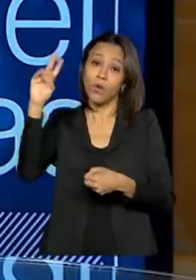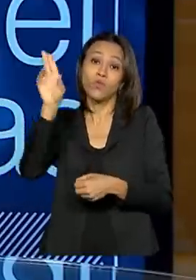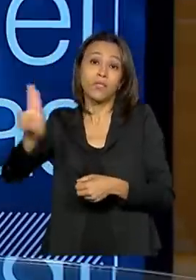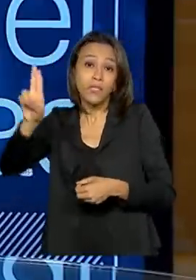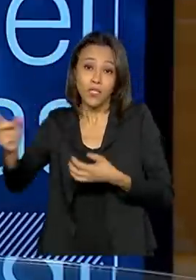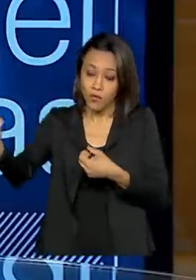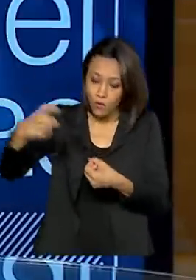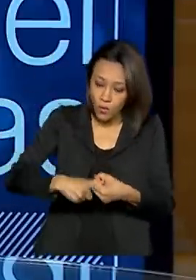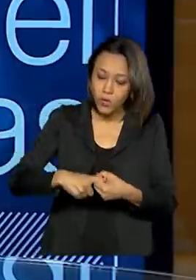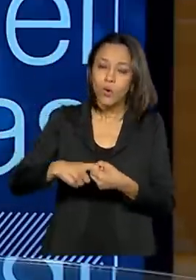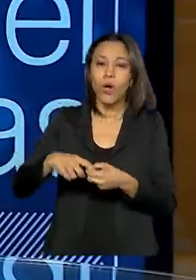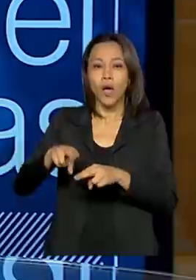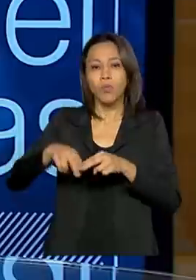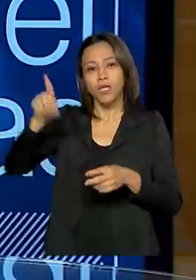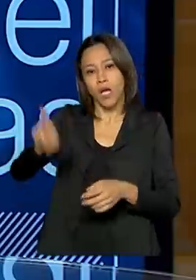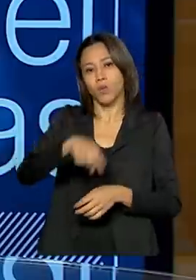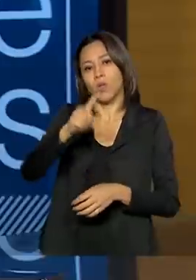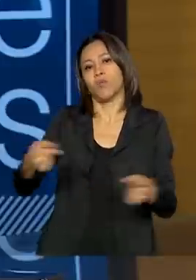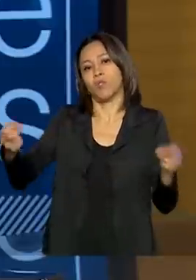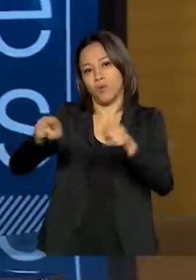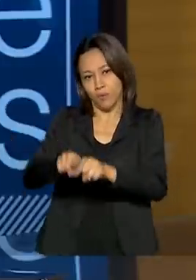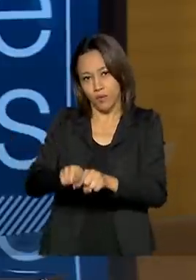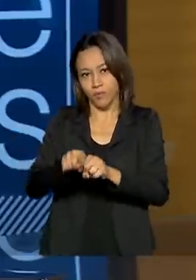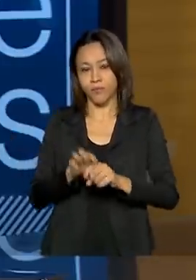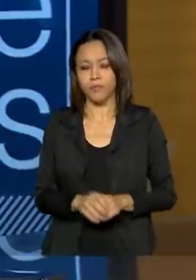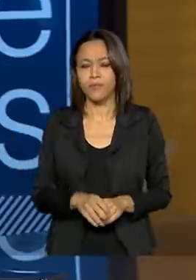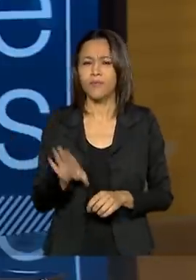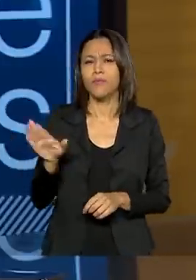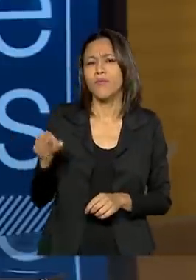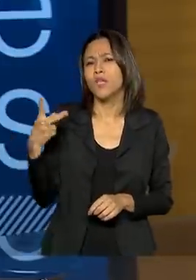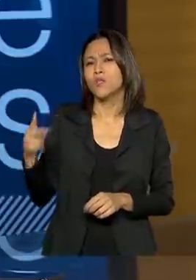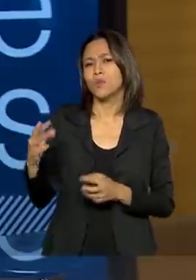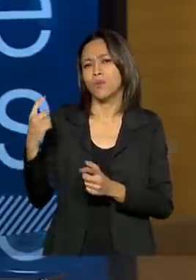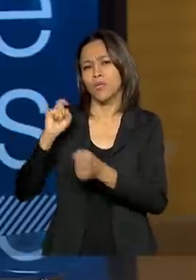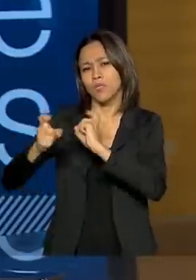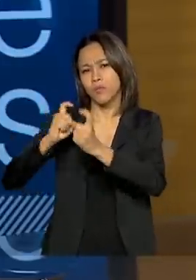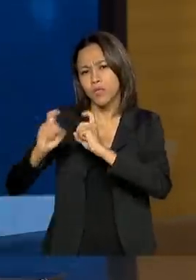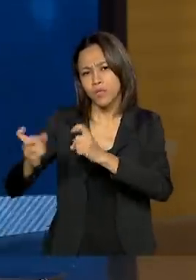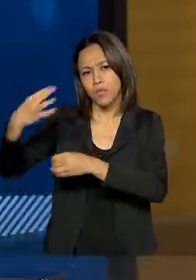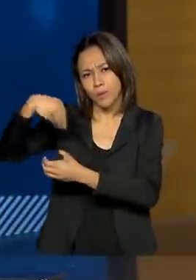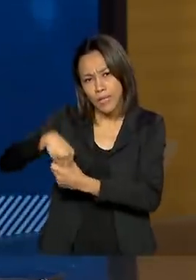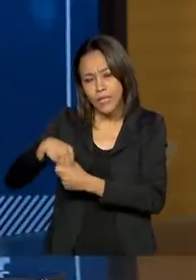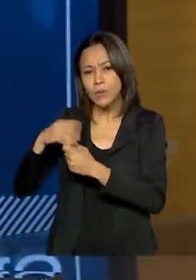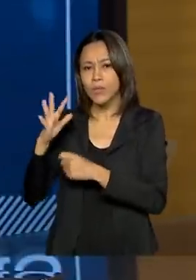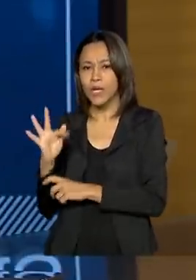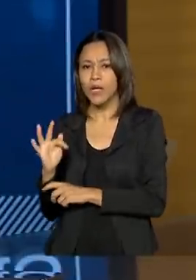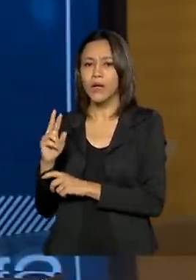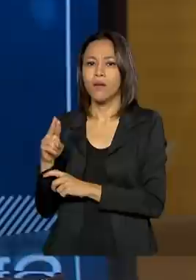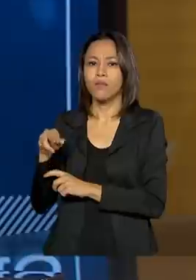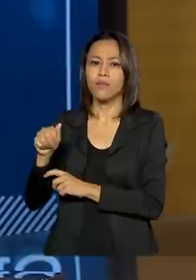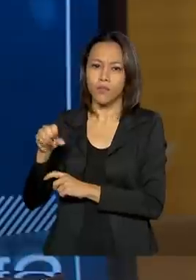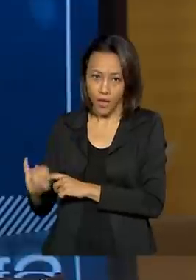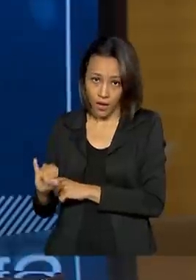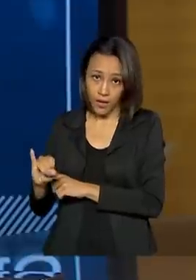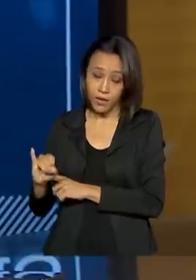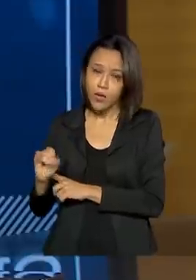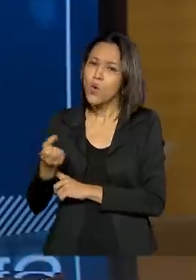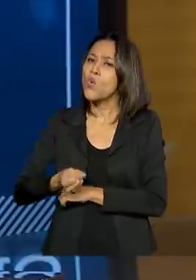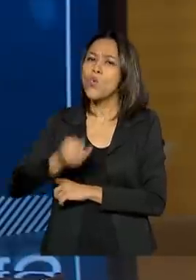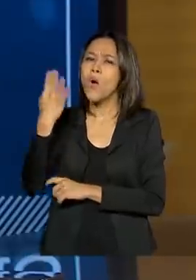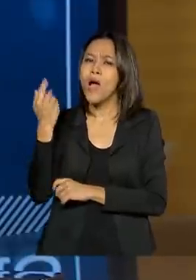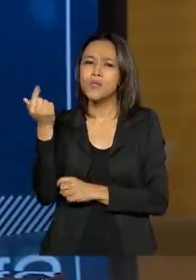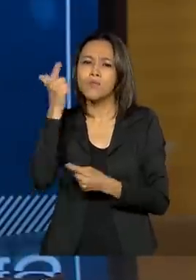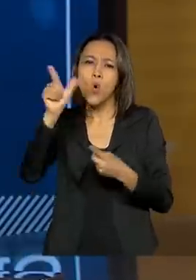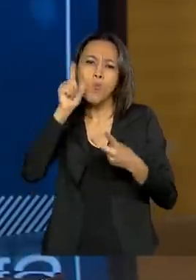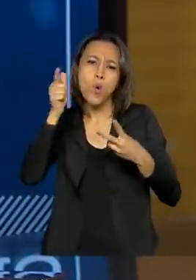anulamos o convênio que haveria. Mas toda a gestão que o senhor fez ali na FUNAI, o senhor está fazendo, trouxe quais ganhos em